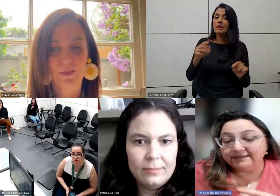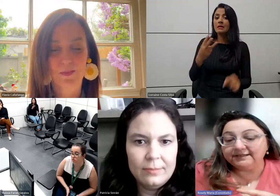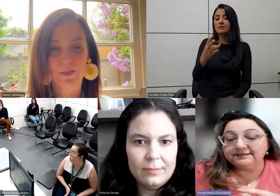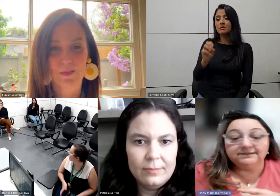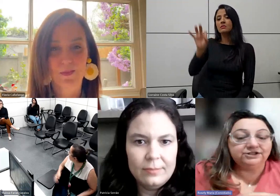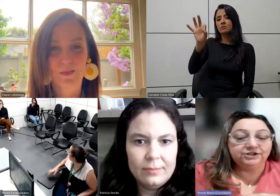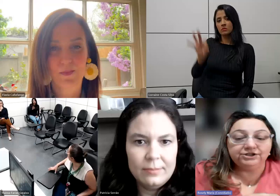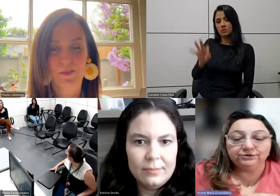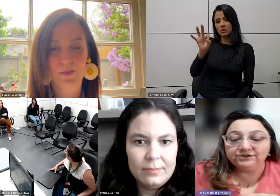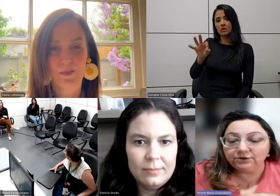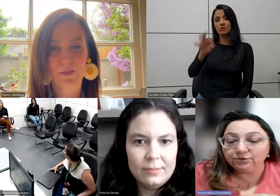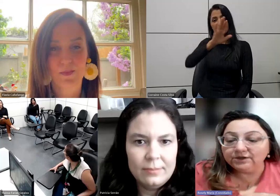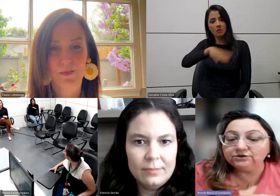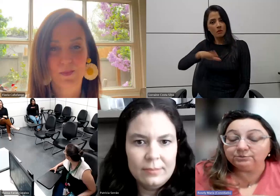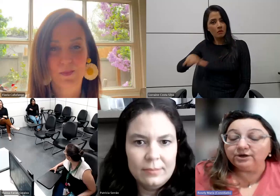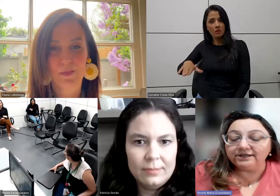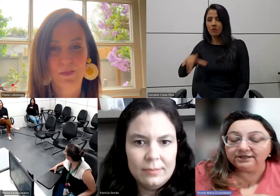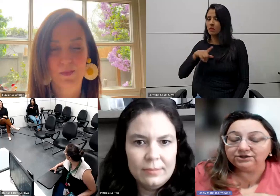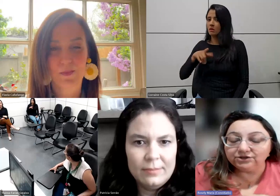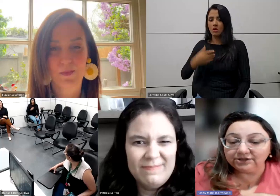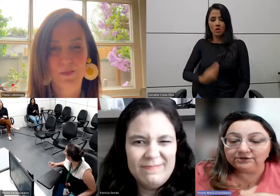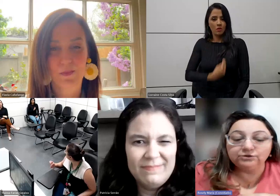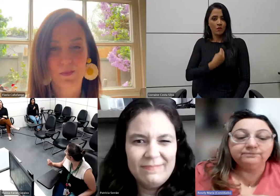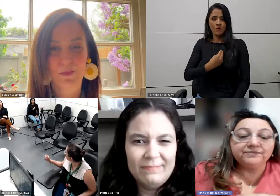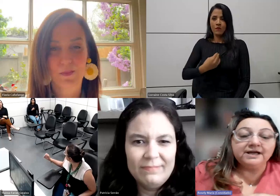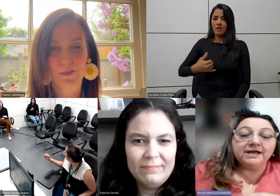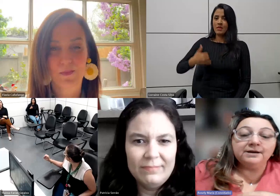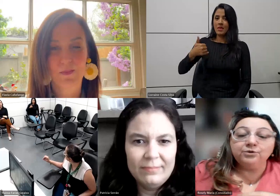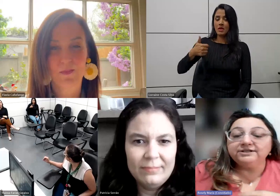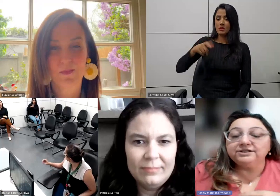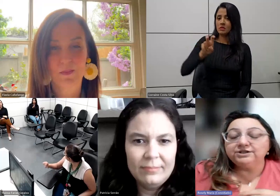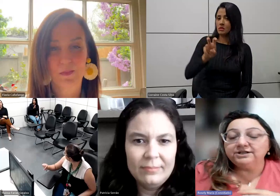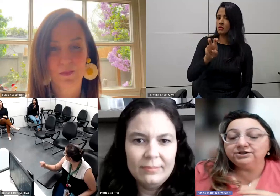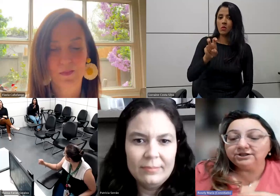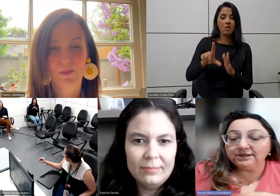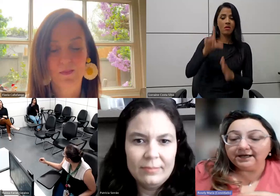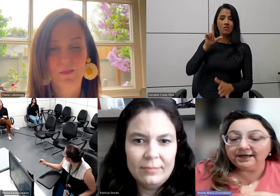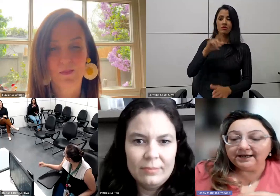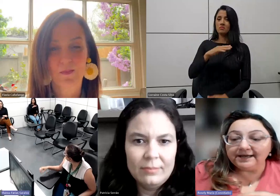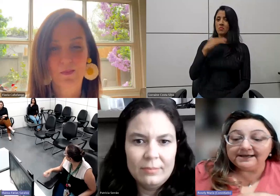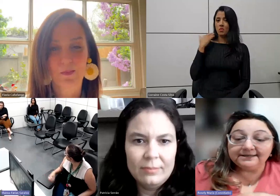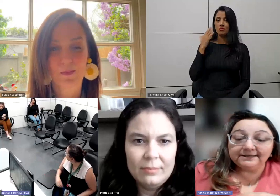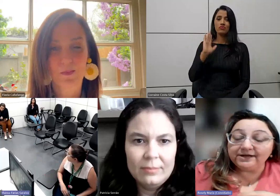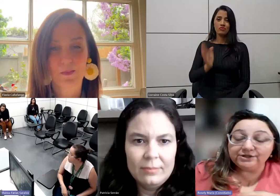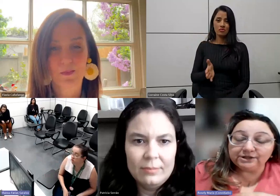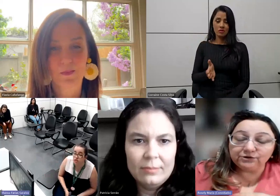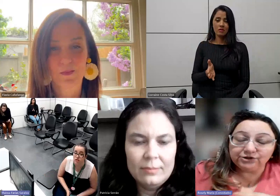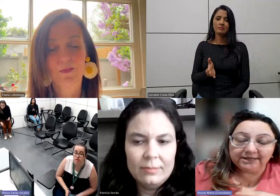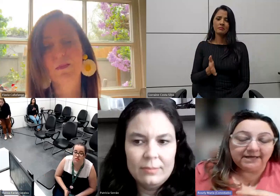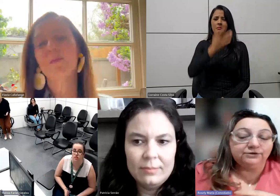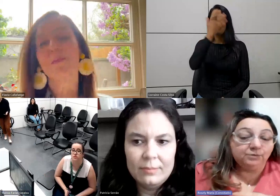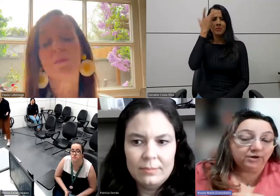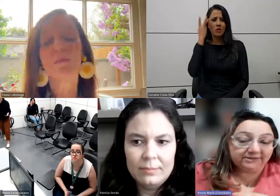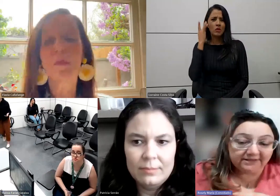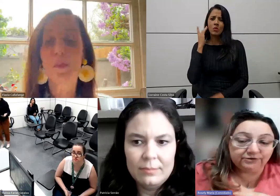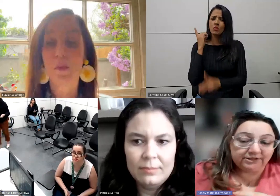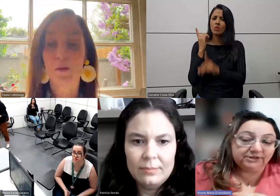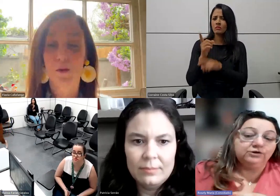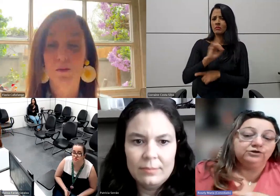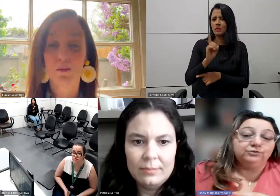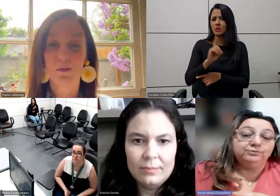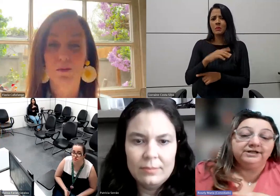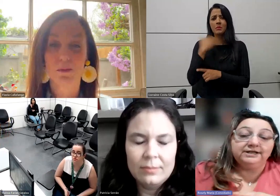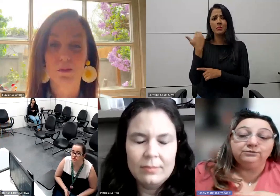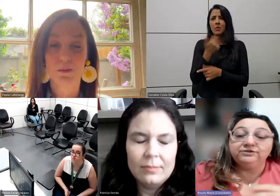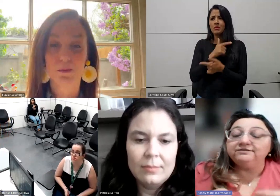delas, por exemplo, as crianças não atingem os 5 anos, morrem antes disso. Muita gente não é diagnosticado, morre